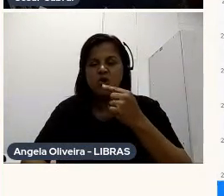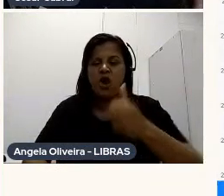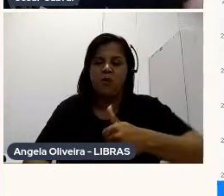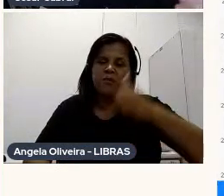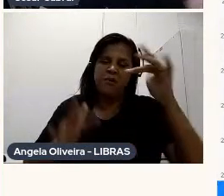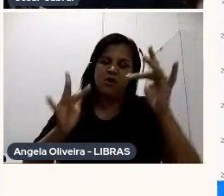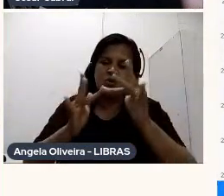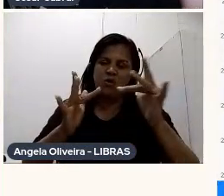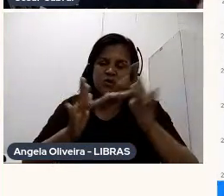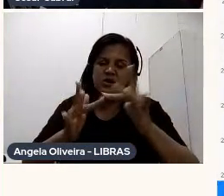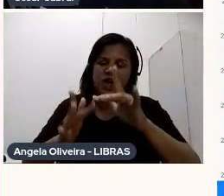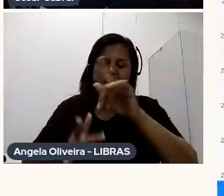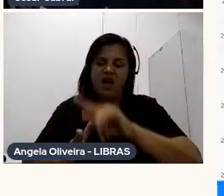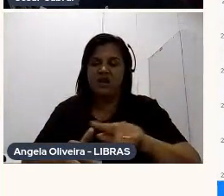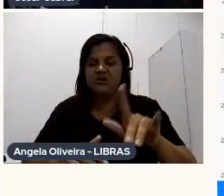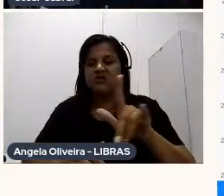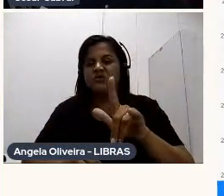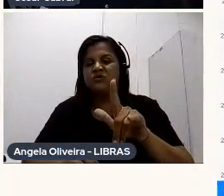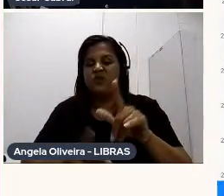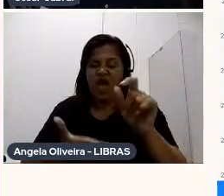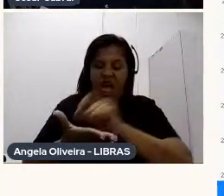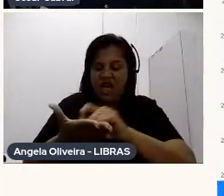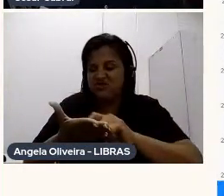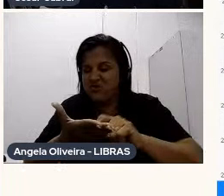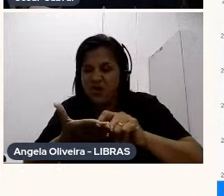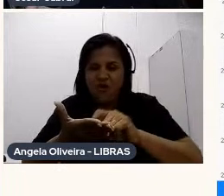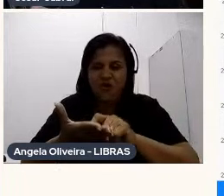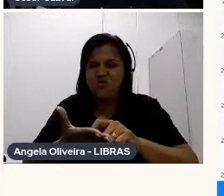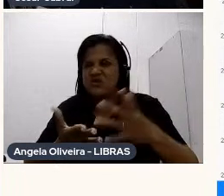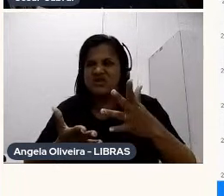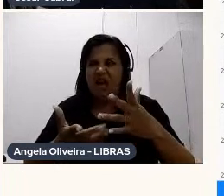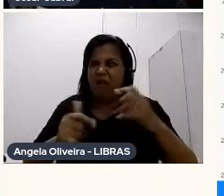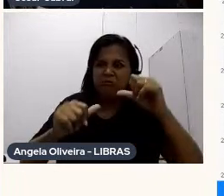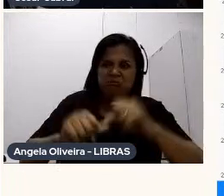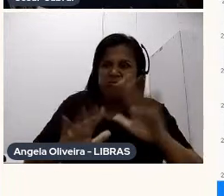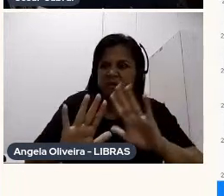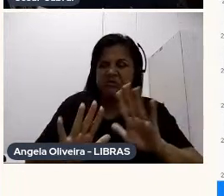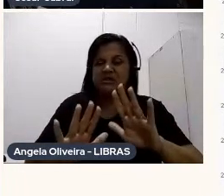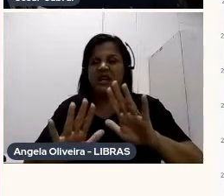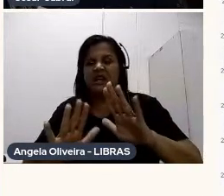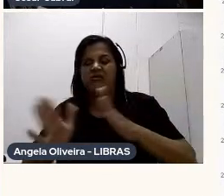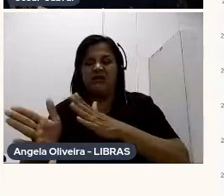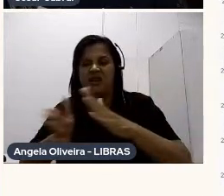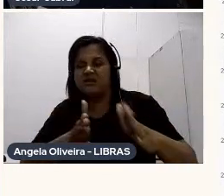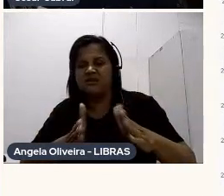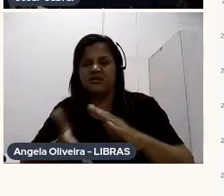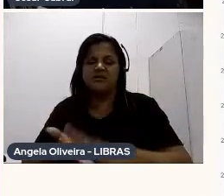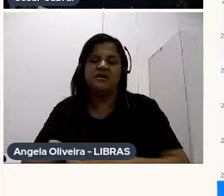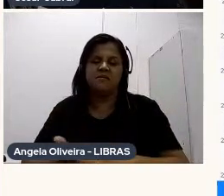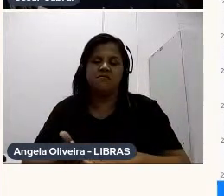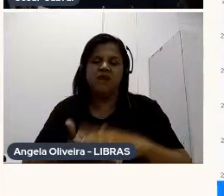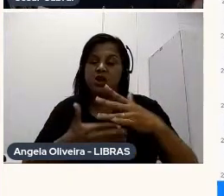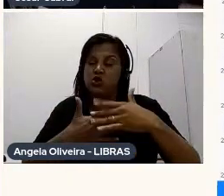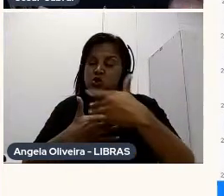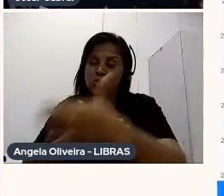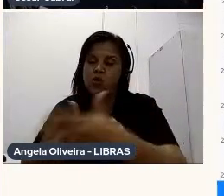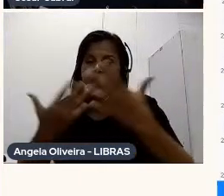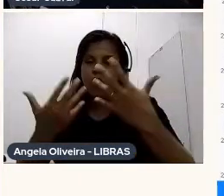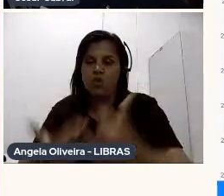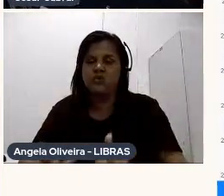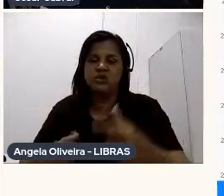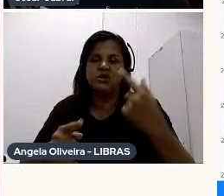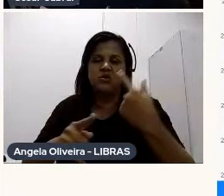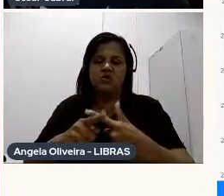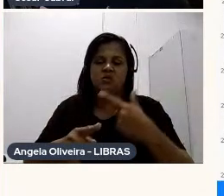Na série A gente Rascunhou Umas coisas Acabando dando Muito certo Nessa parte No longa A gente conseguiu Porque Um dos